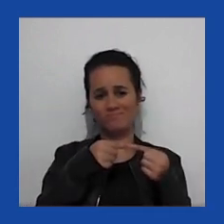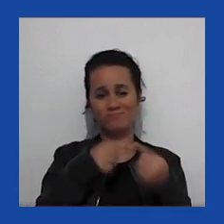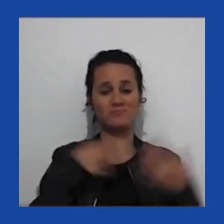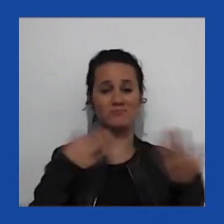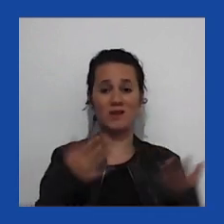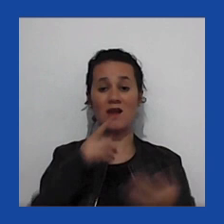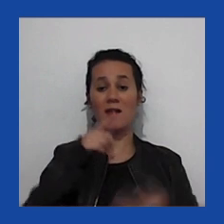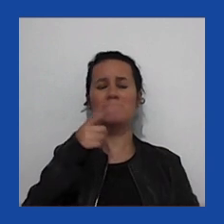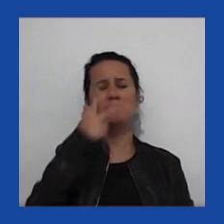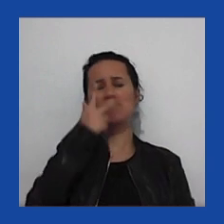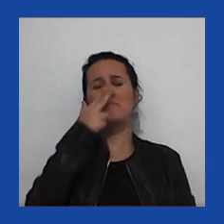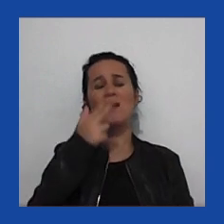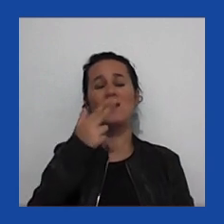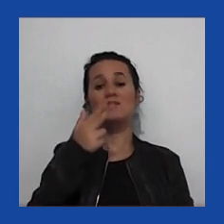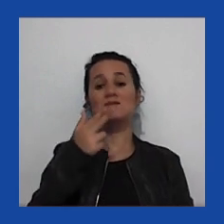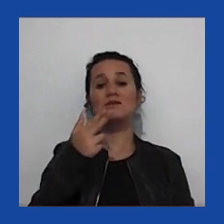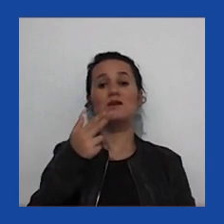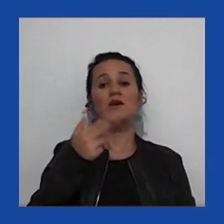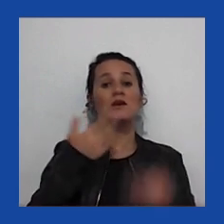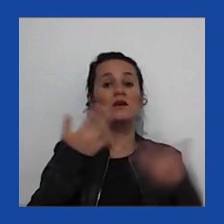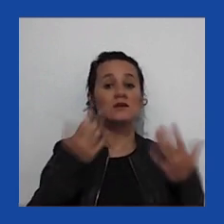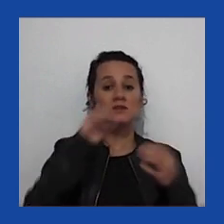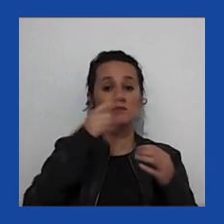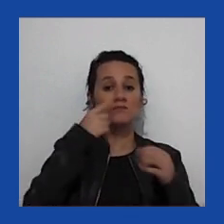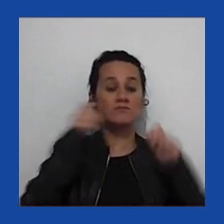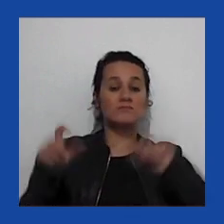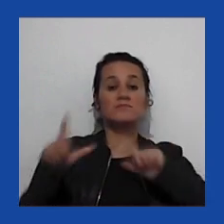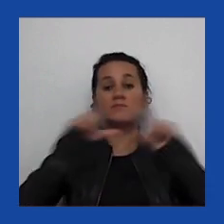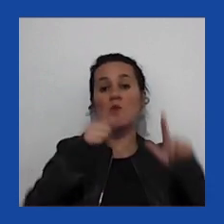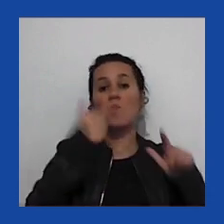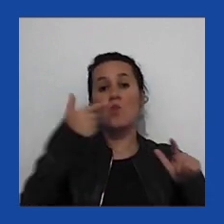colocou, se podemos passar para o próximo slide,